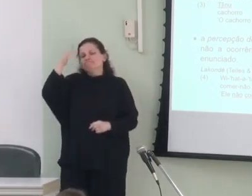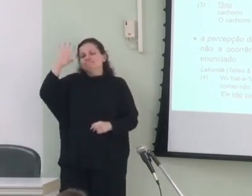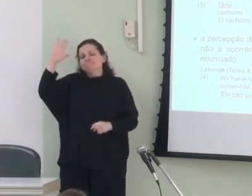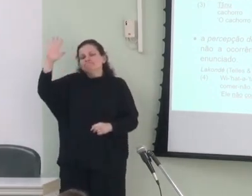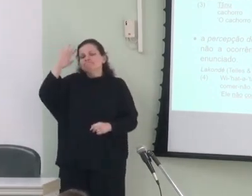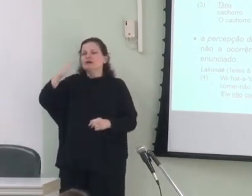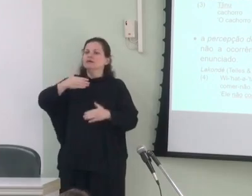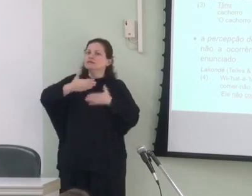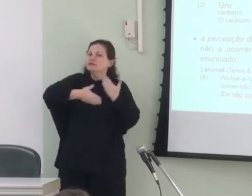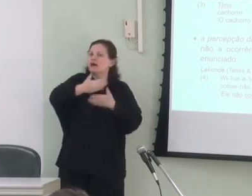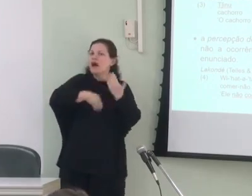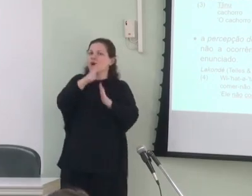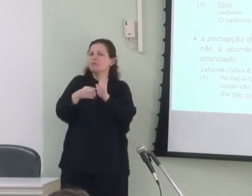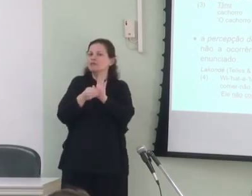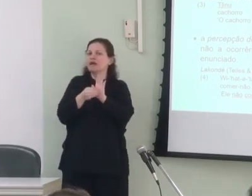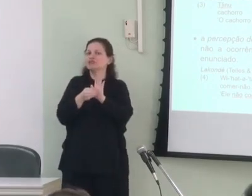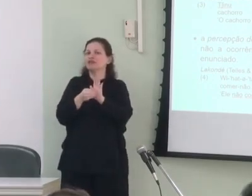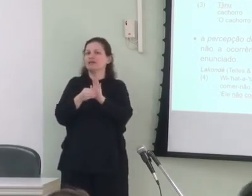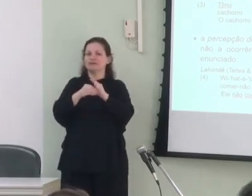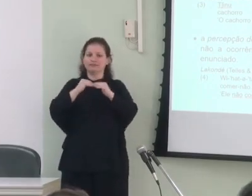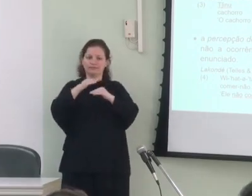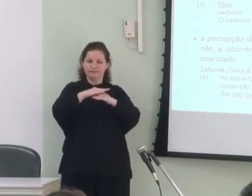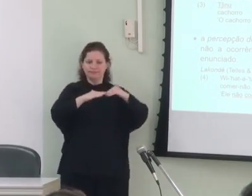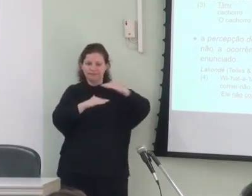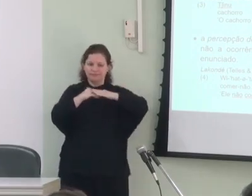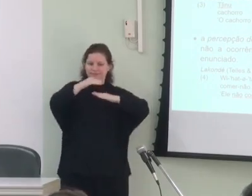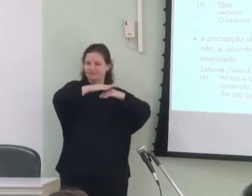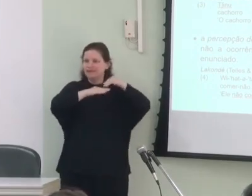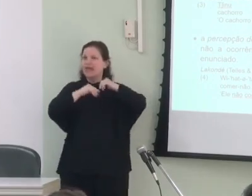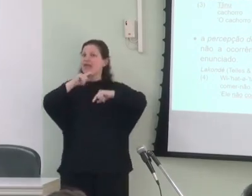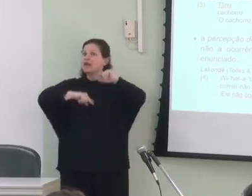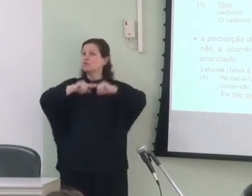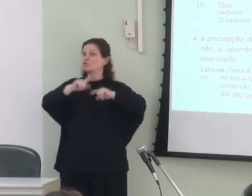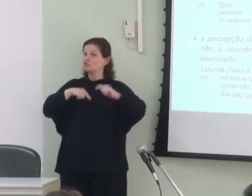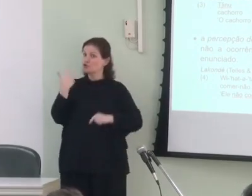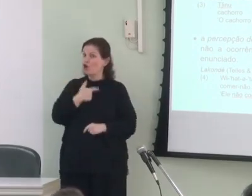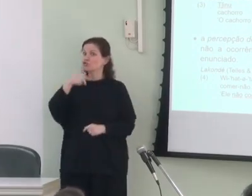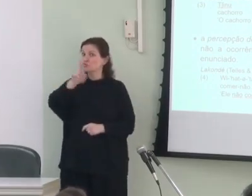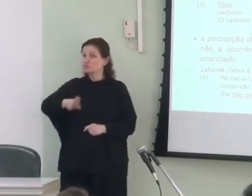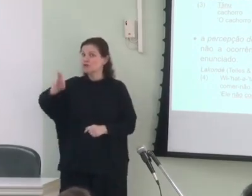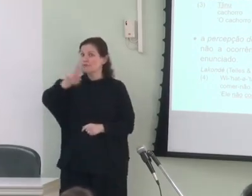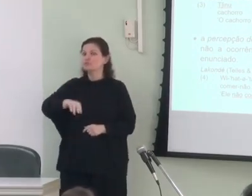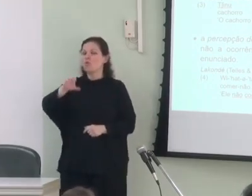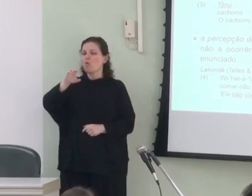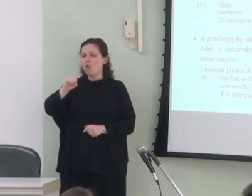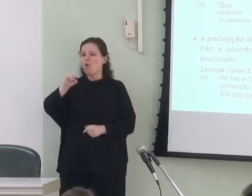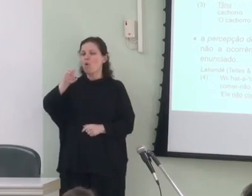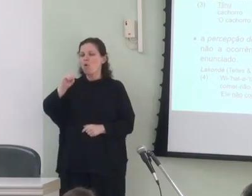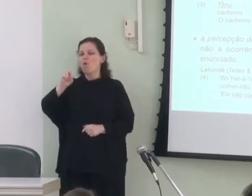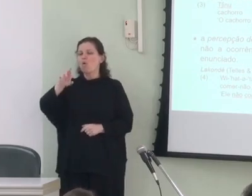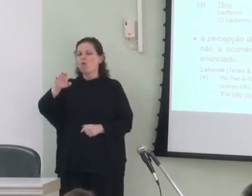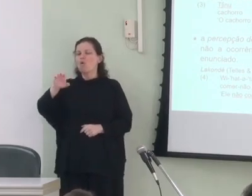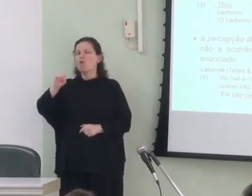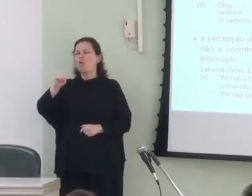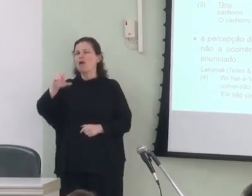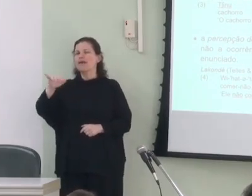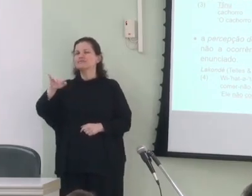decorrentes de uma abordagem estratificada os recursos que nós utilizamos foram a co-ocorrência desses operadores